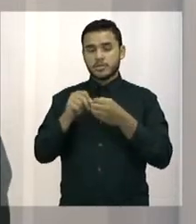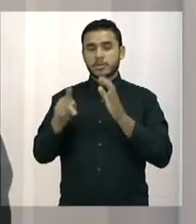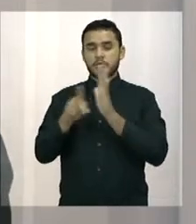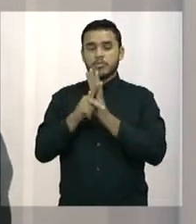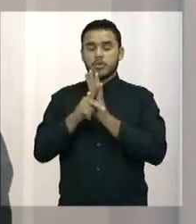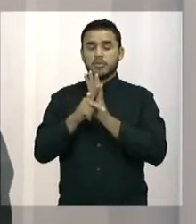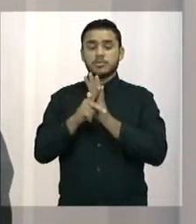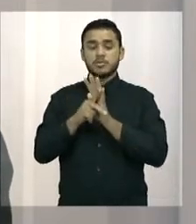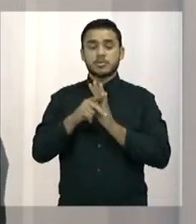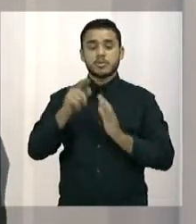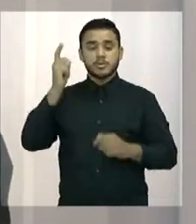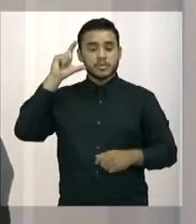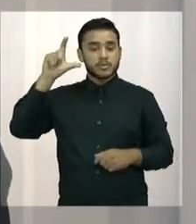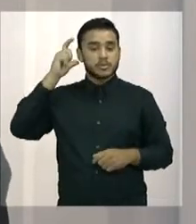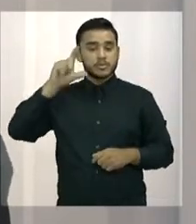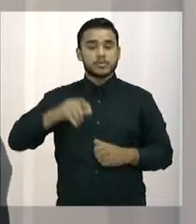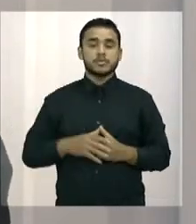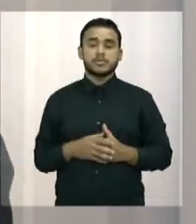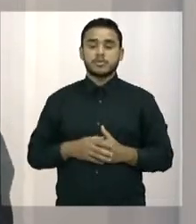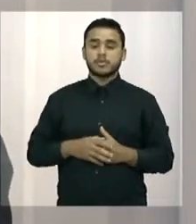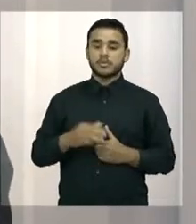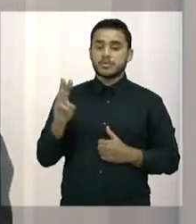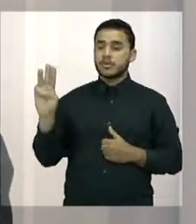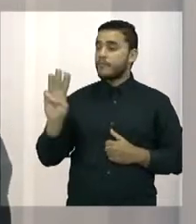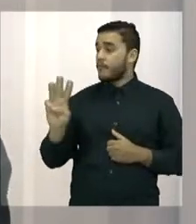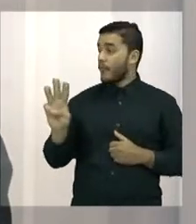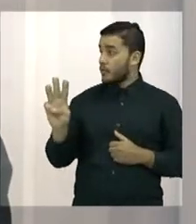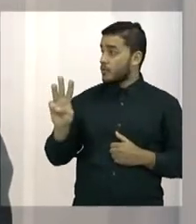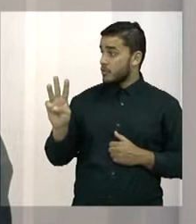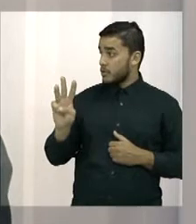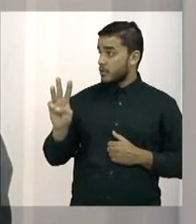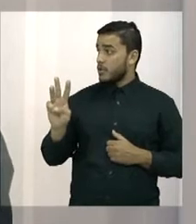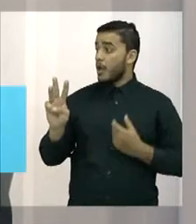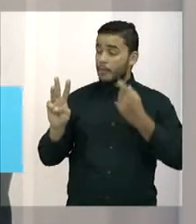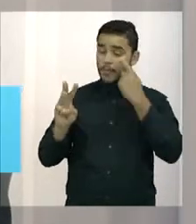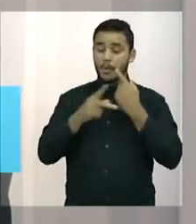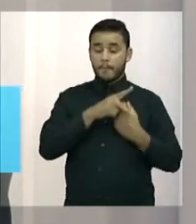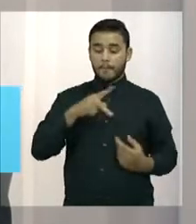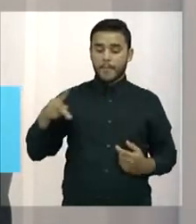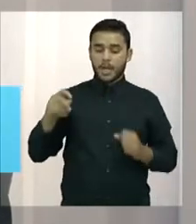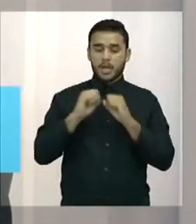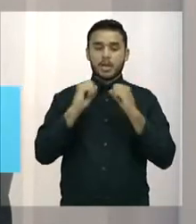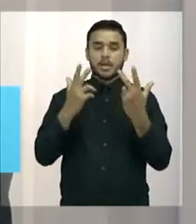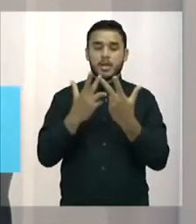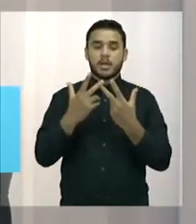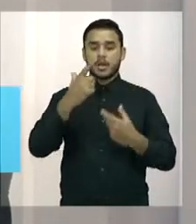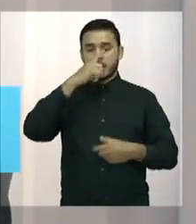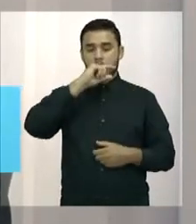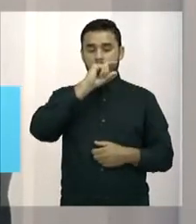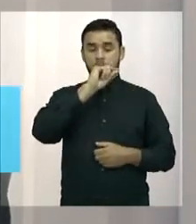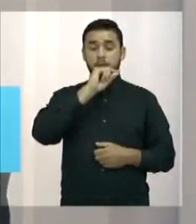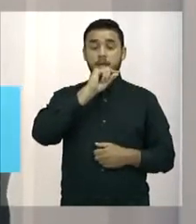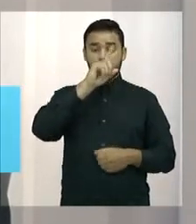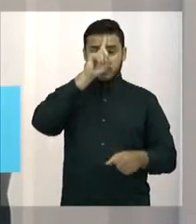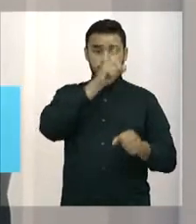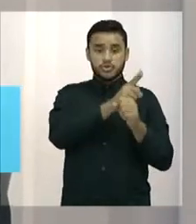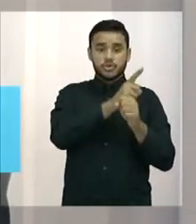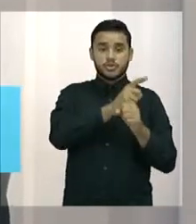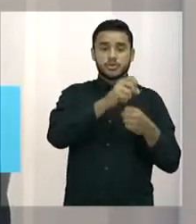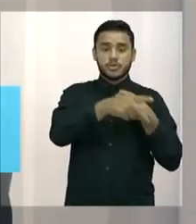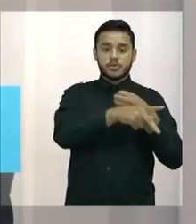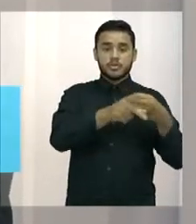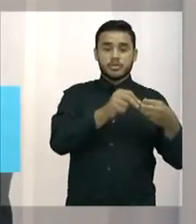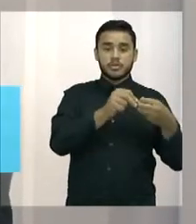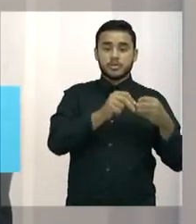chefe de gabinete dele. Mas, no entanto, ele preferiu colocar outra pessoa. E eu fiquei aqui num apoio pessoal